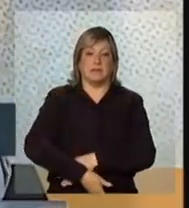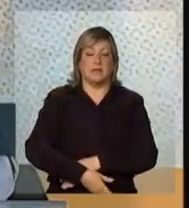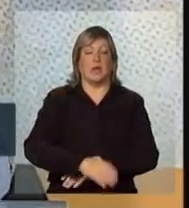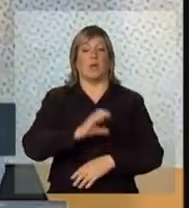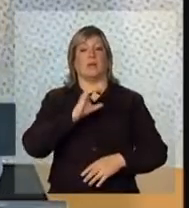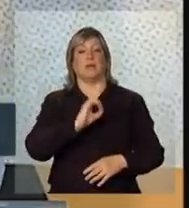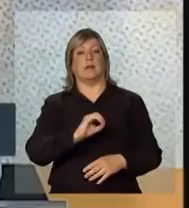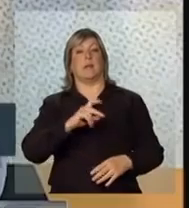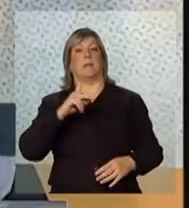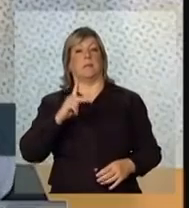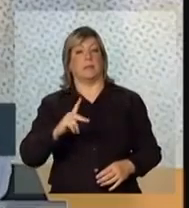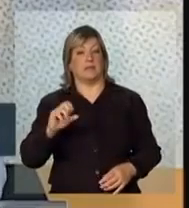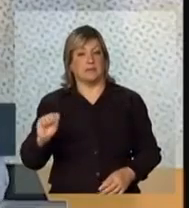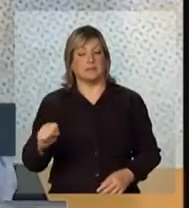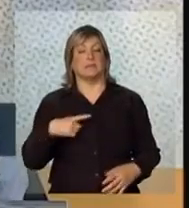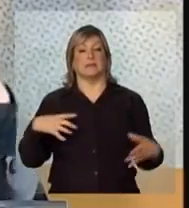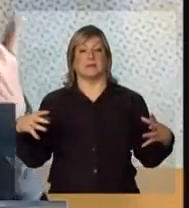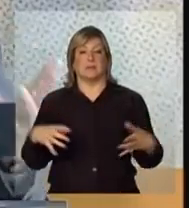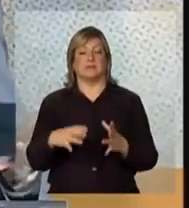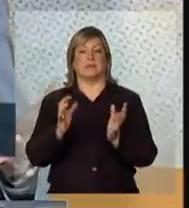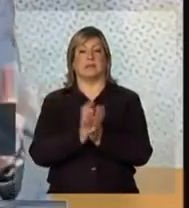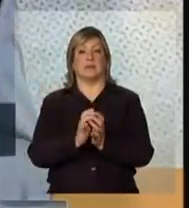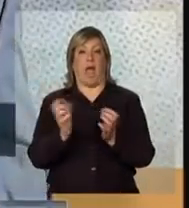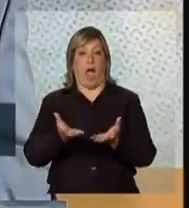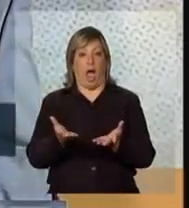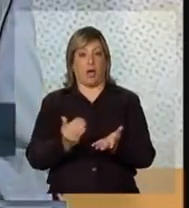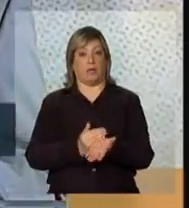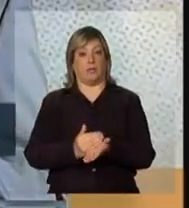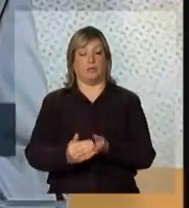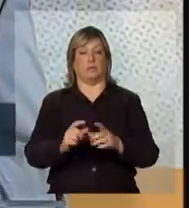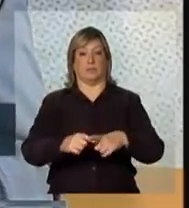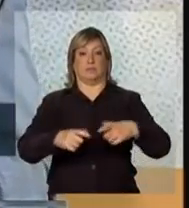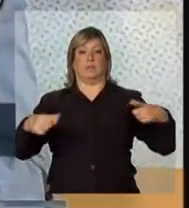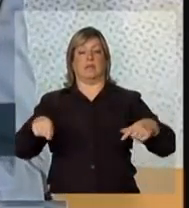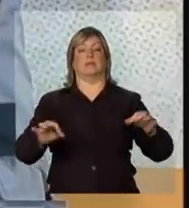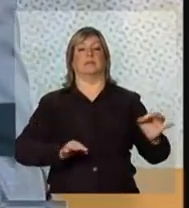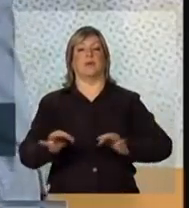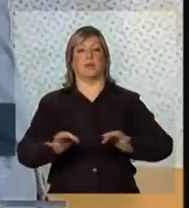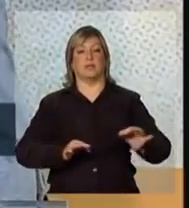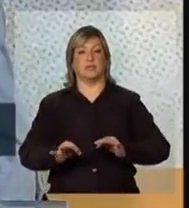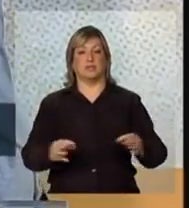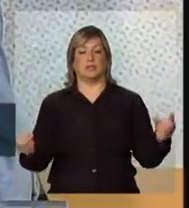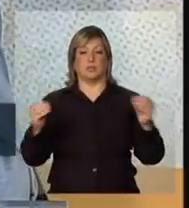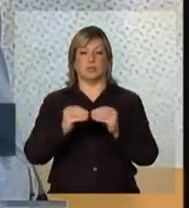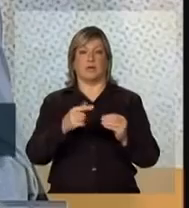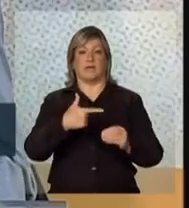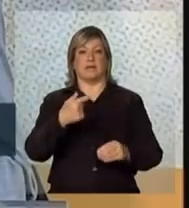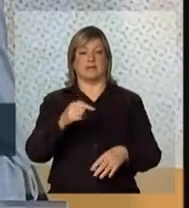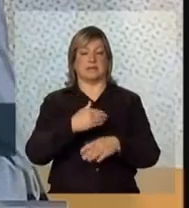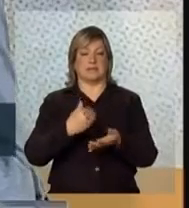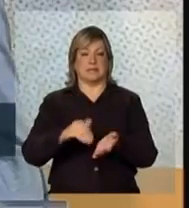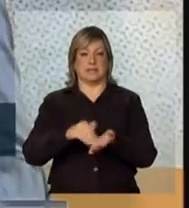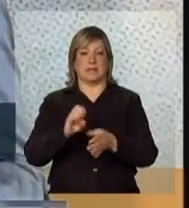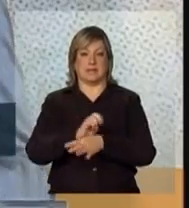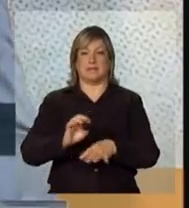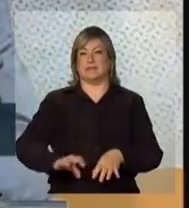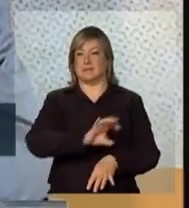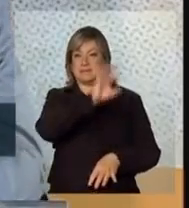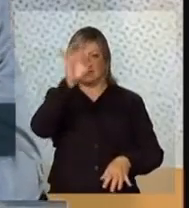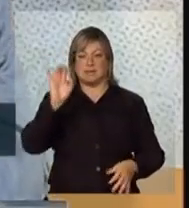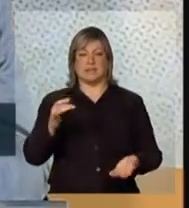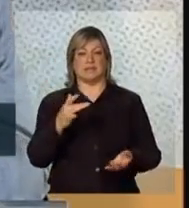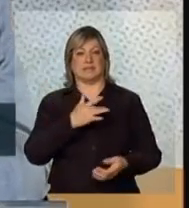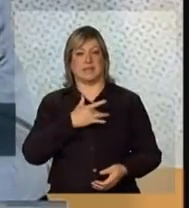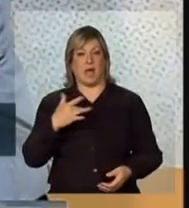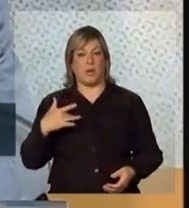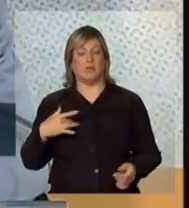de Saúde, vamos partir agora para a expansão desse projeto, incluindo as 27 secretarias estaduais de saúde, para que elas sejam